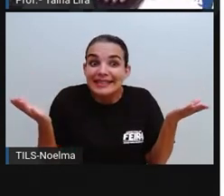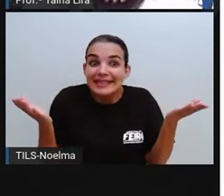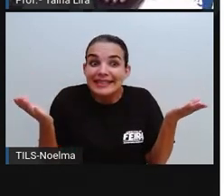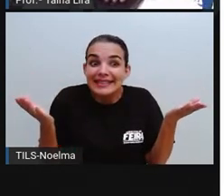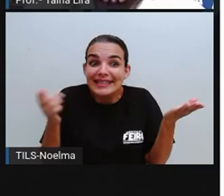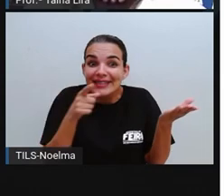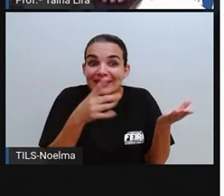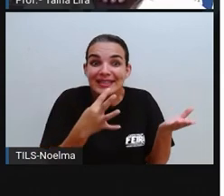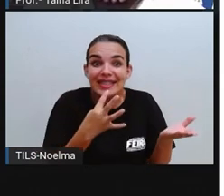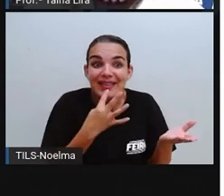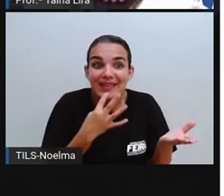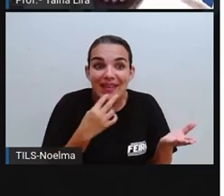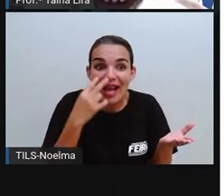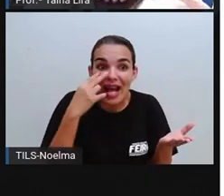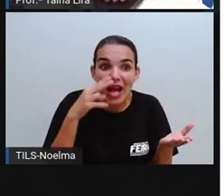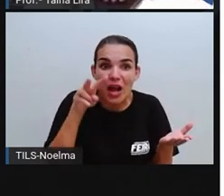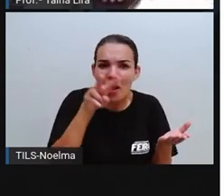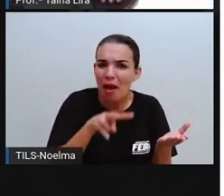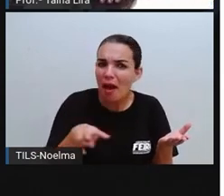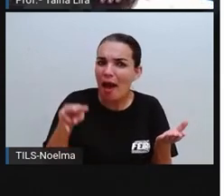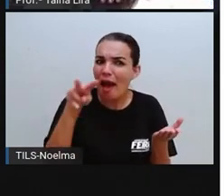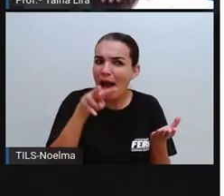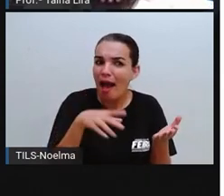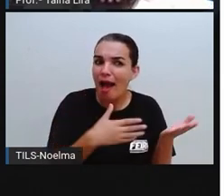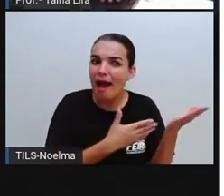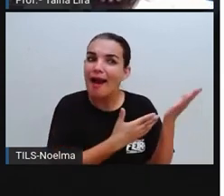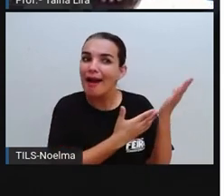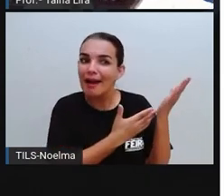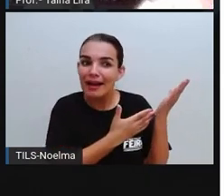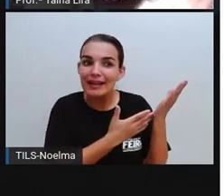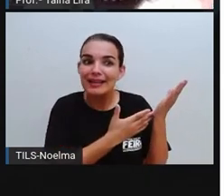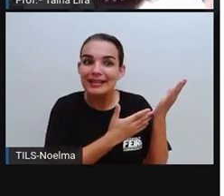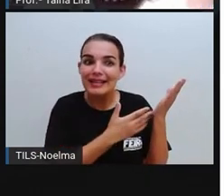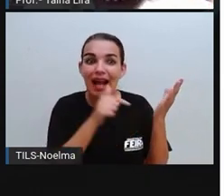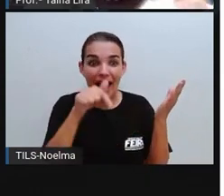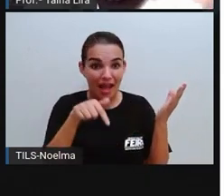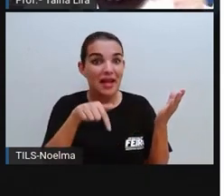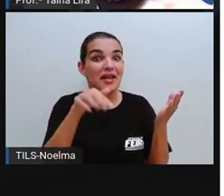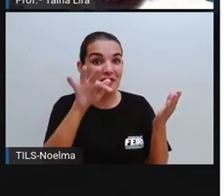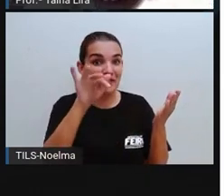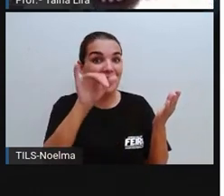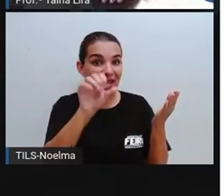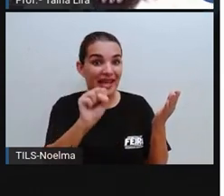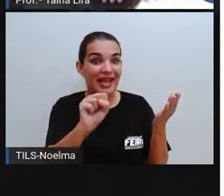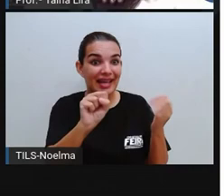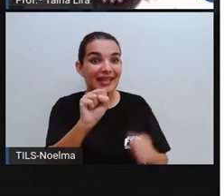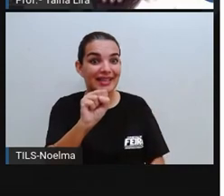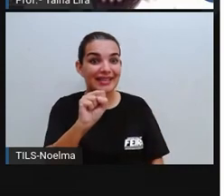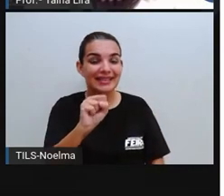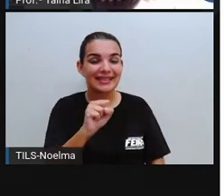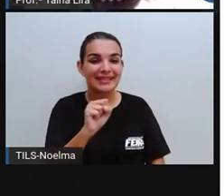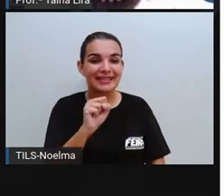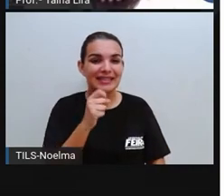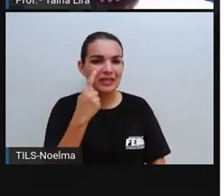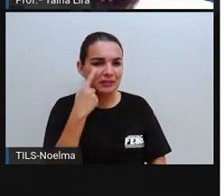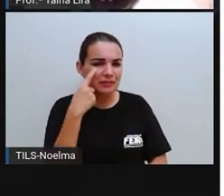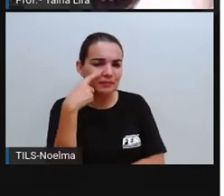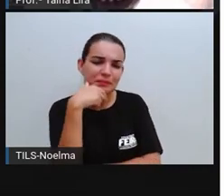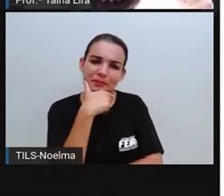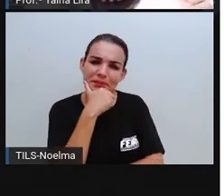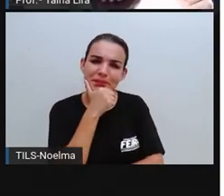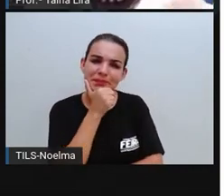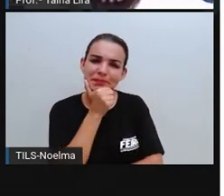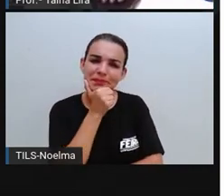Será que dá para reconhecer aí essa imagem? Vocês acham? É daqui de Feira de Santana. Ficou difícil?